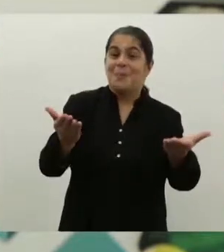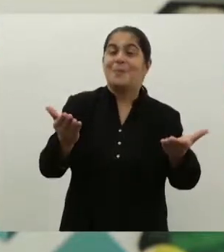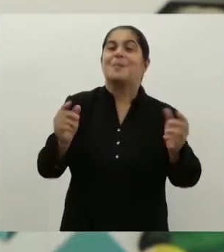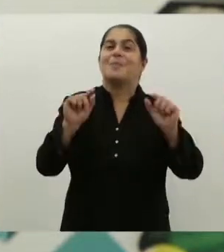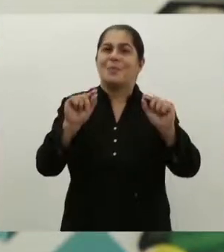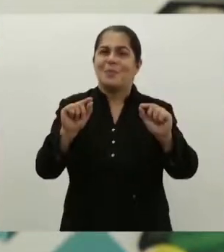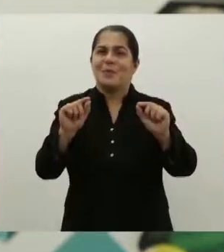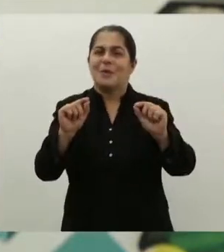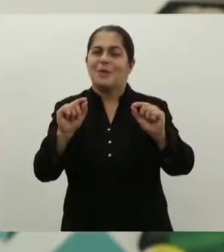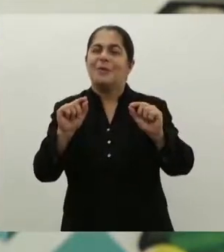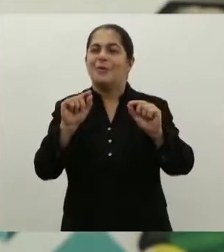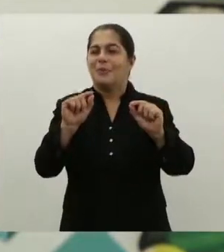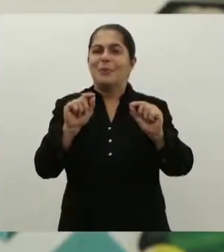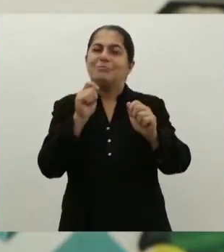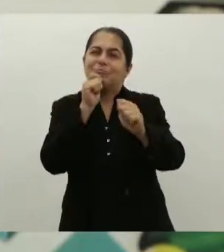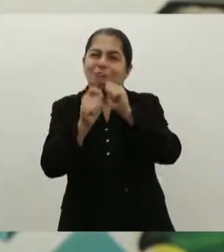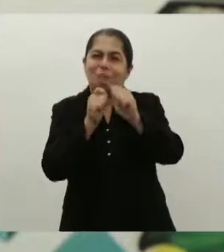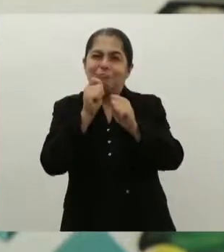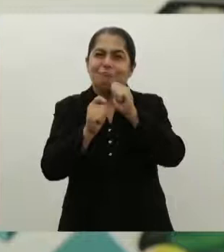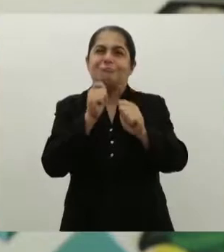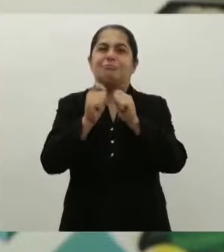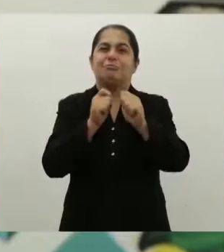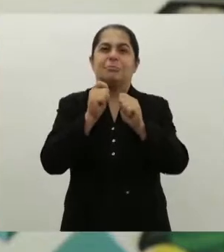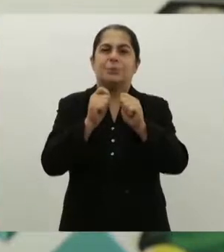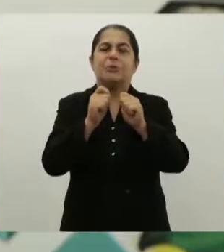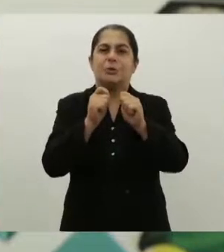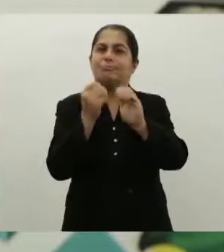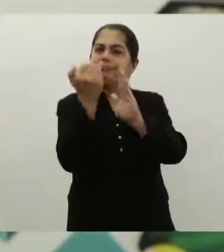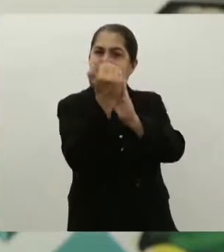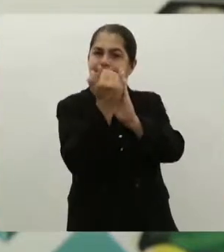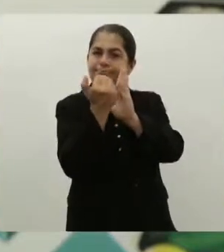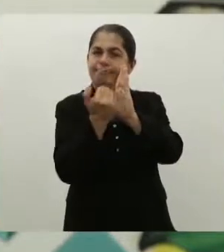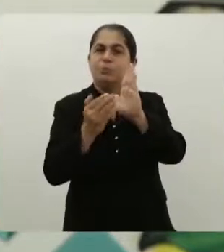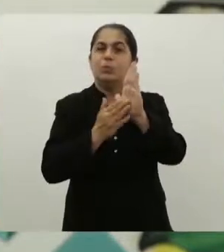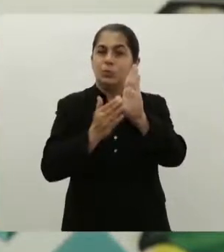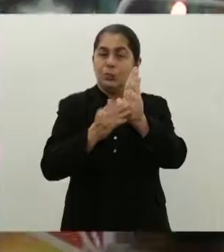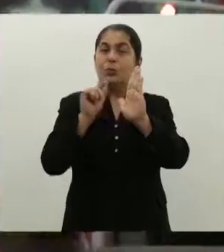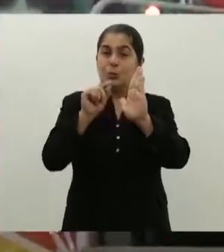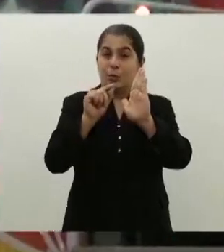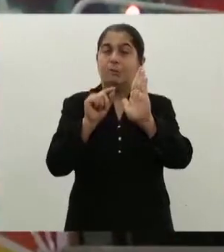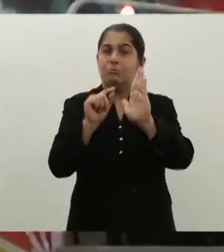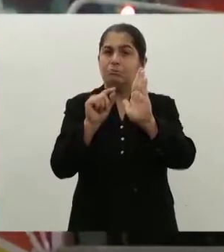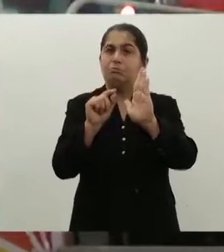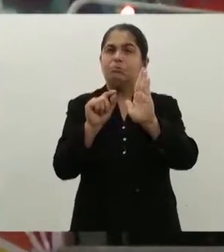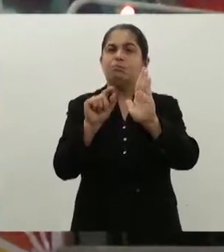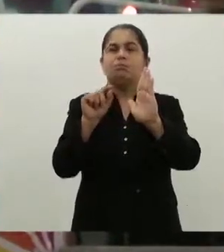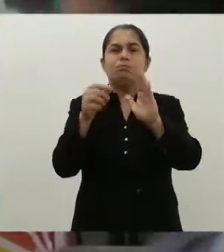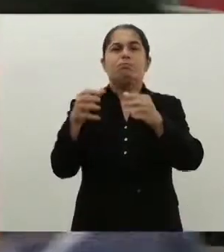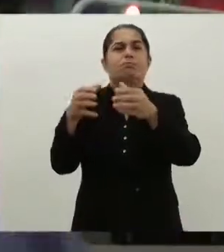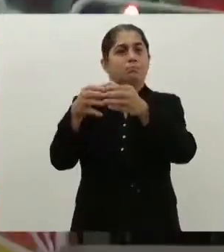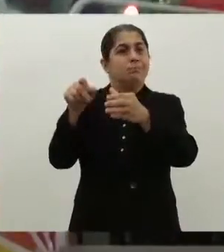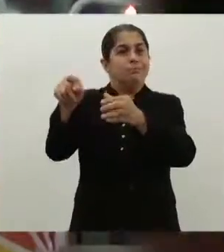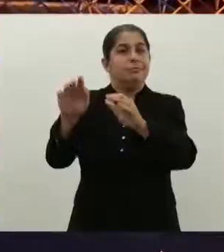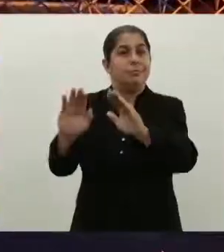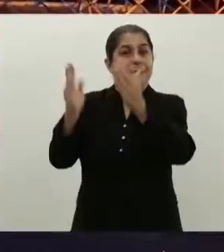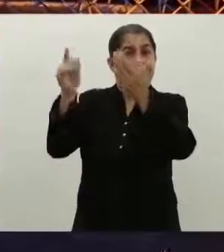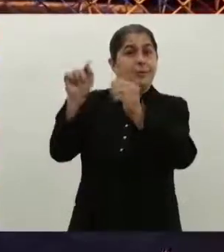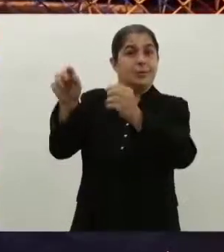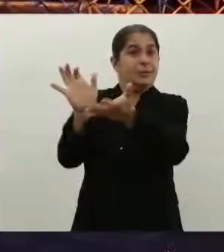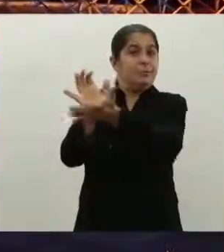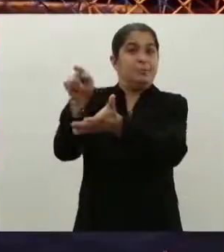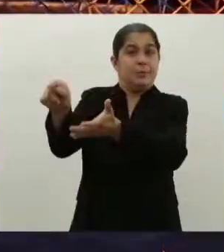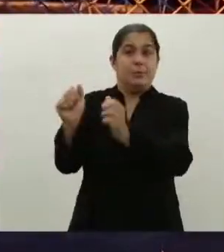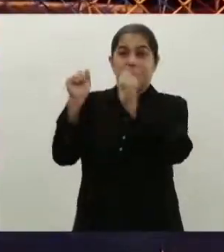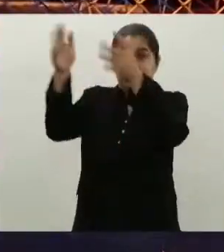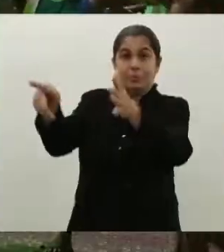No programa de hoje você vai ver uma reportagem sobre o termo de ajustamento de conduta que disciplinou a organização da Festa das